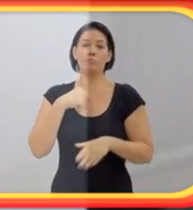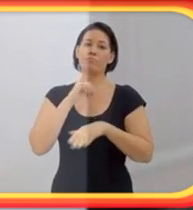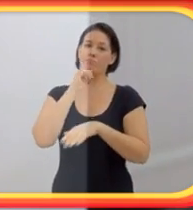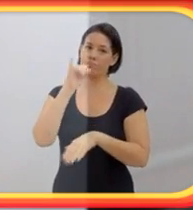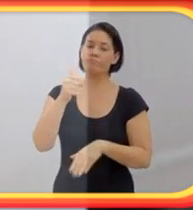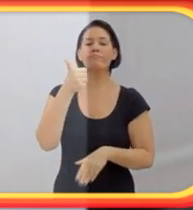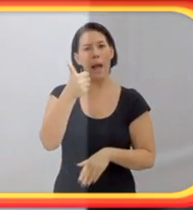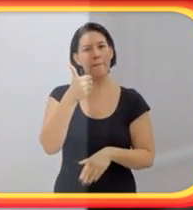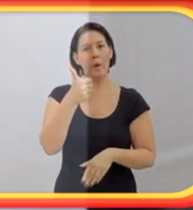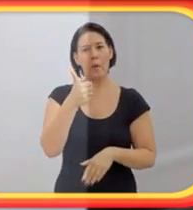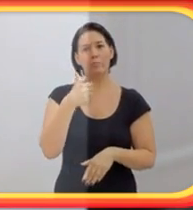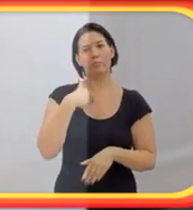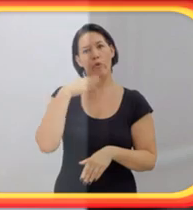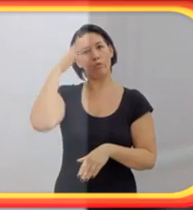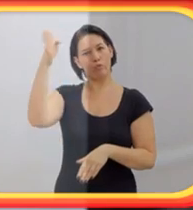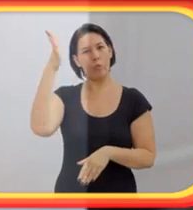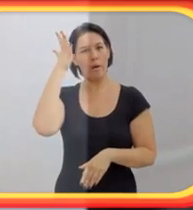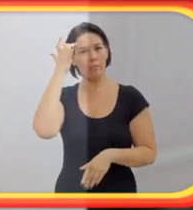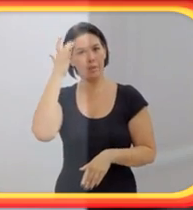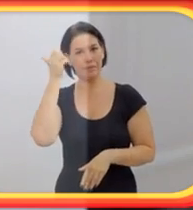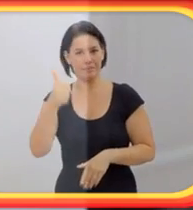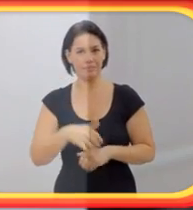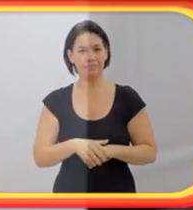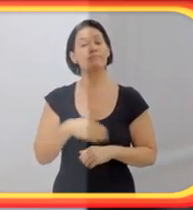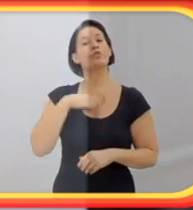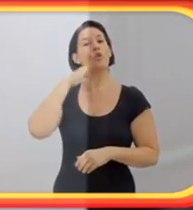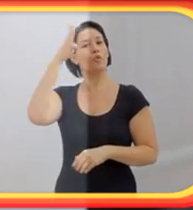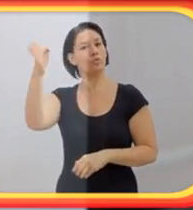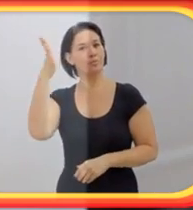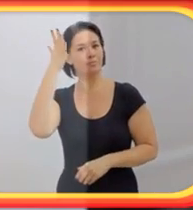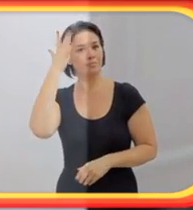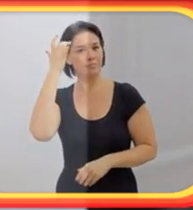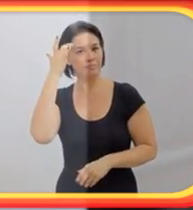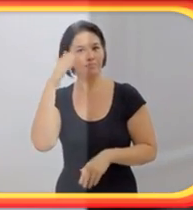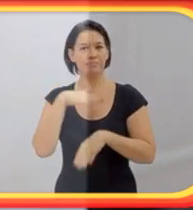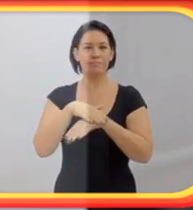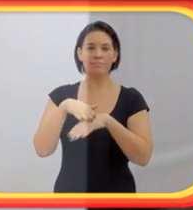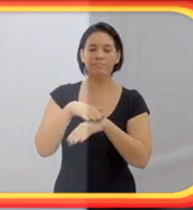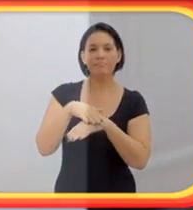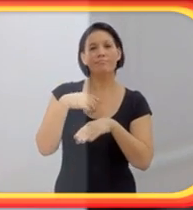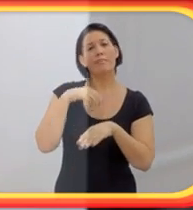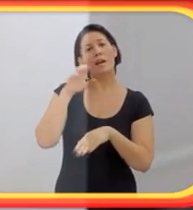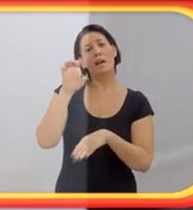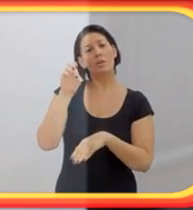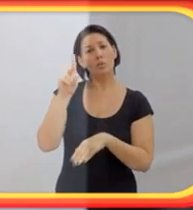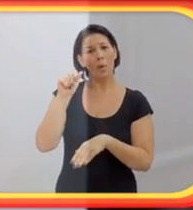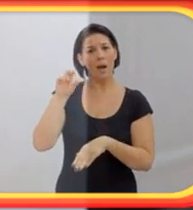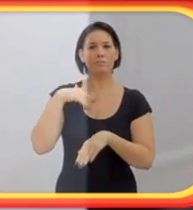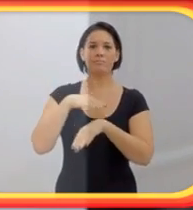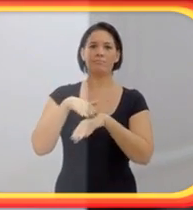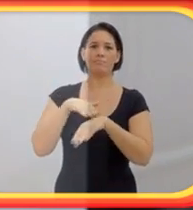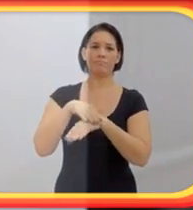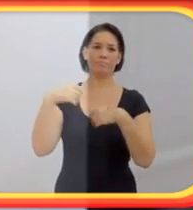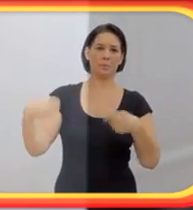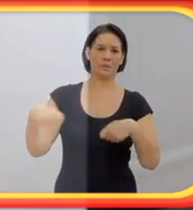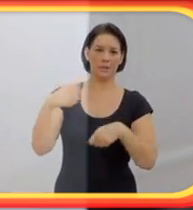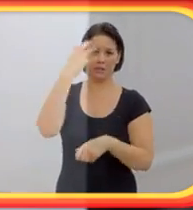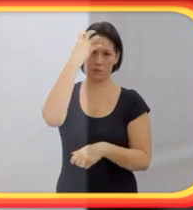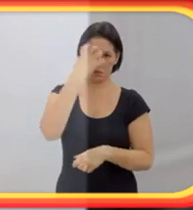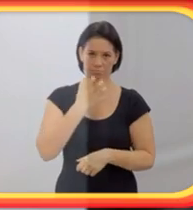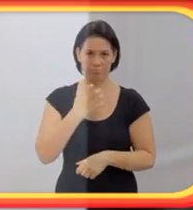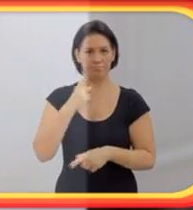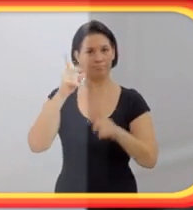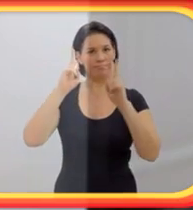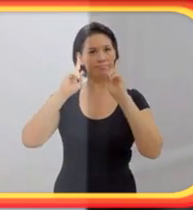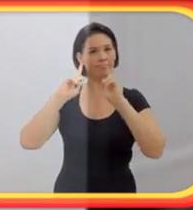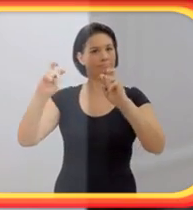Eu disse, tá bom, eu vou lá. No outro dia, fui até a casa do Eduardo. Eduardo tem um assunto muito sério. Ele já viu